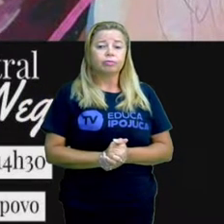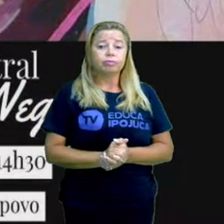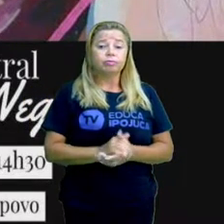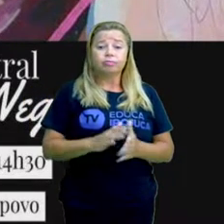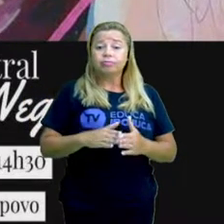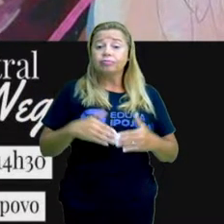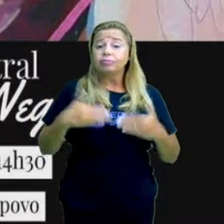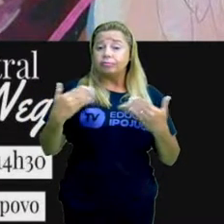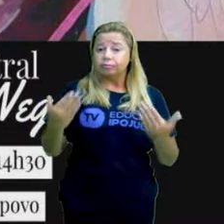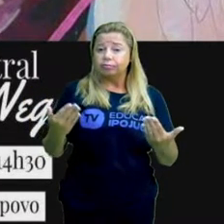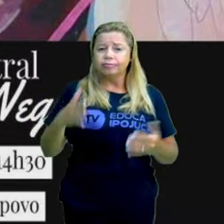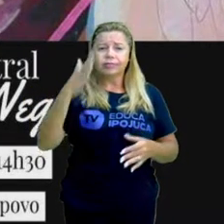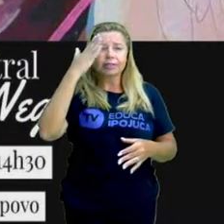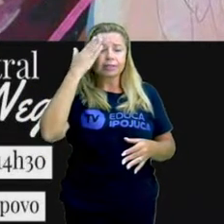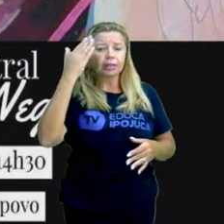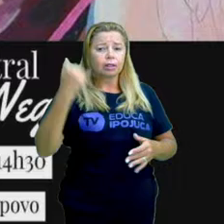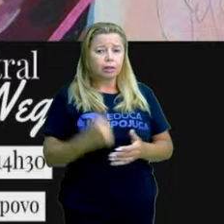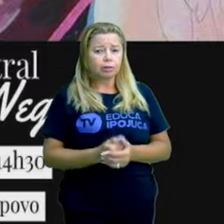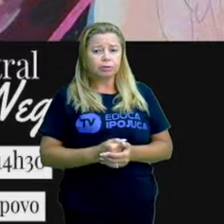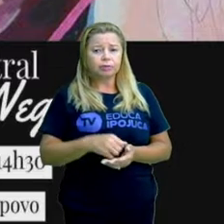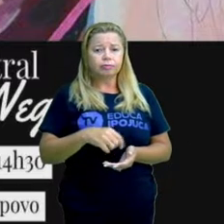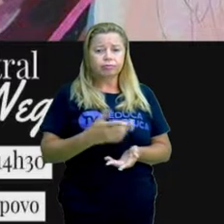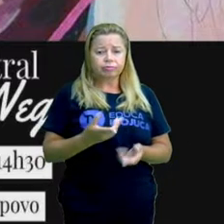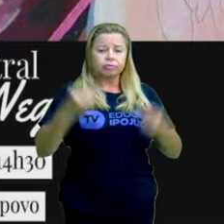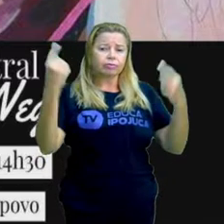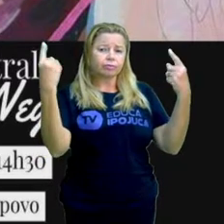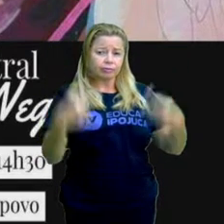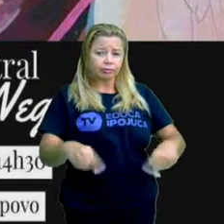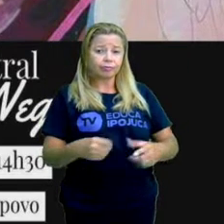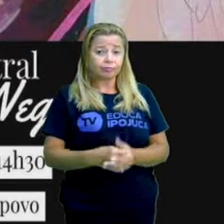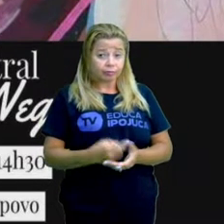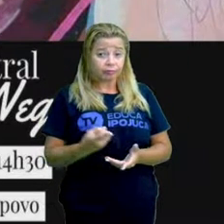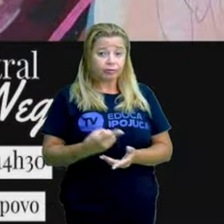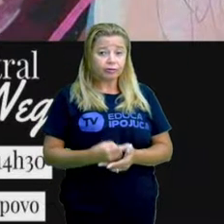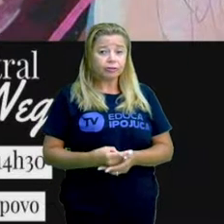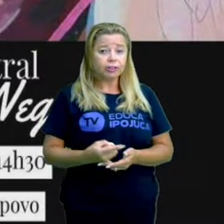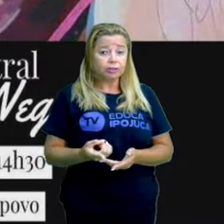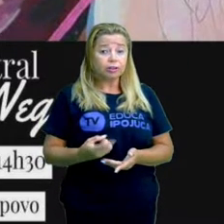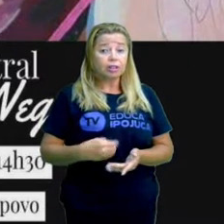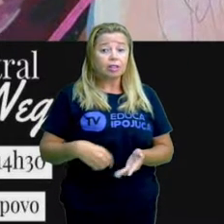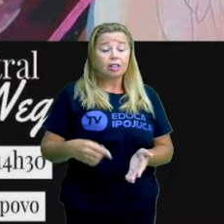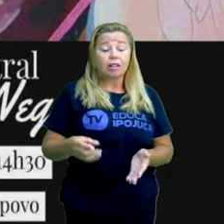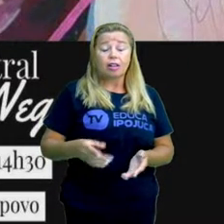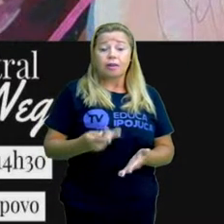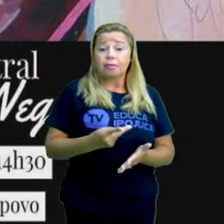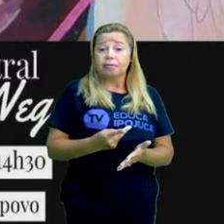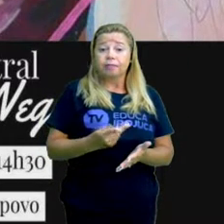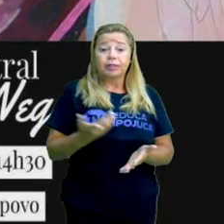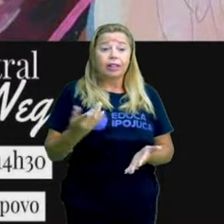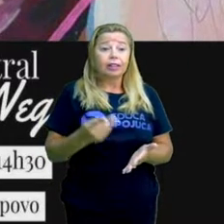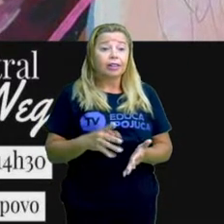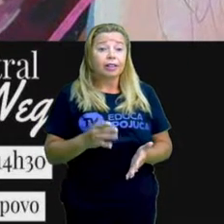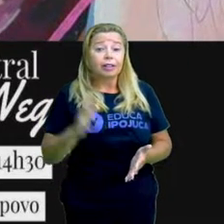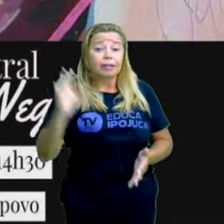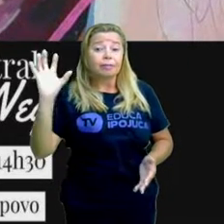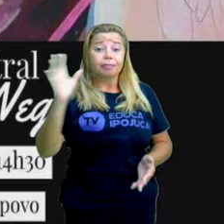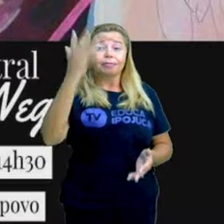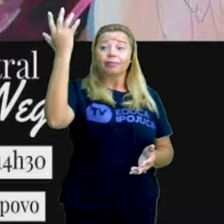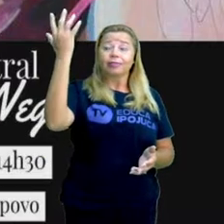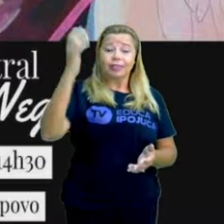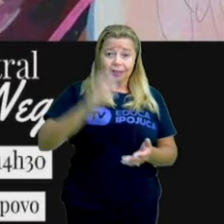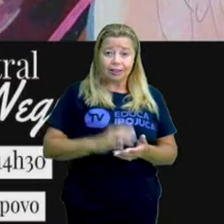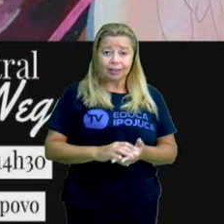quem sabe dessas batalhas não vão surgir grandes rappers, né, grandes artistas da cena do hip-hop.